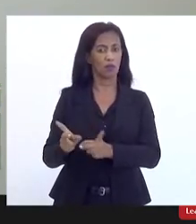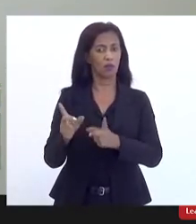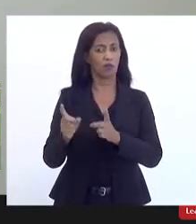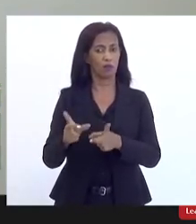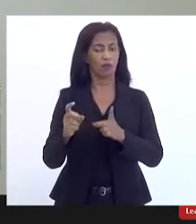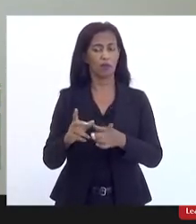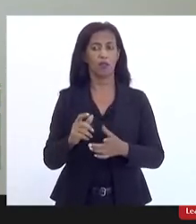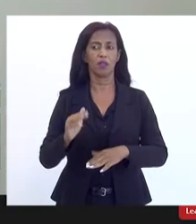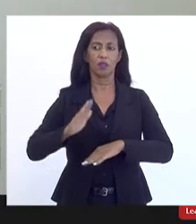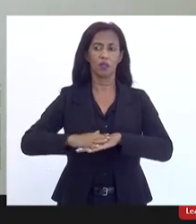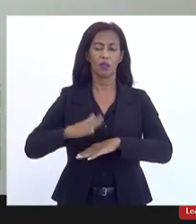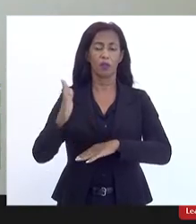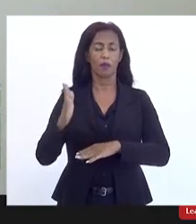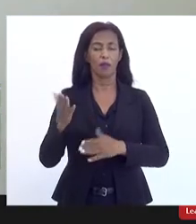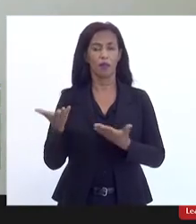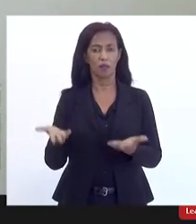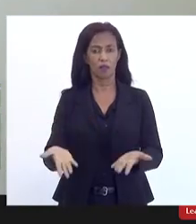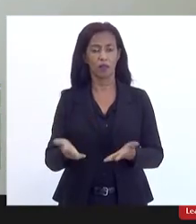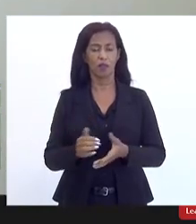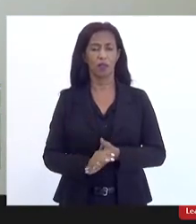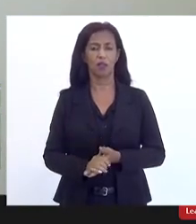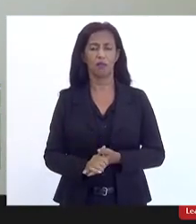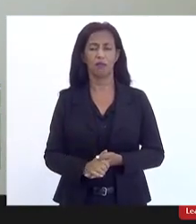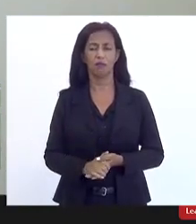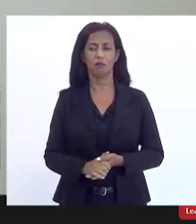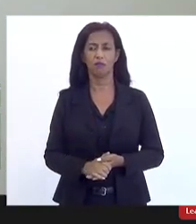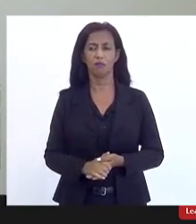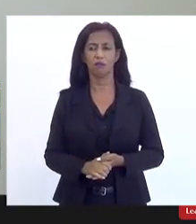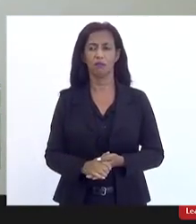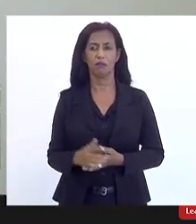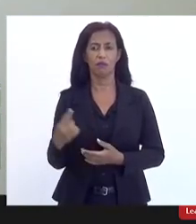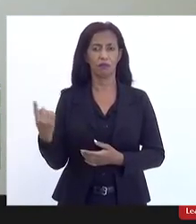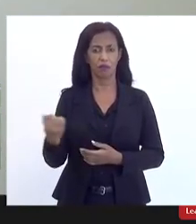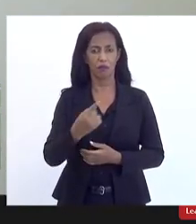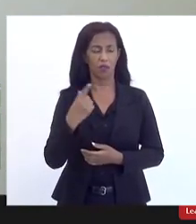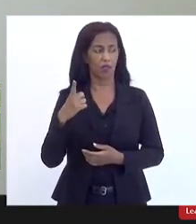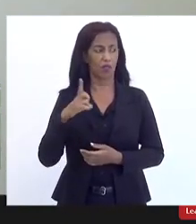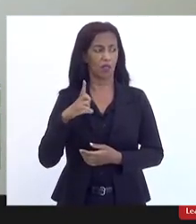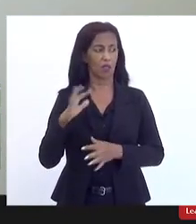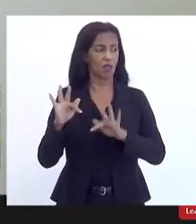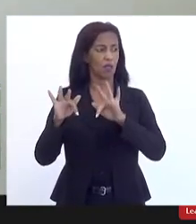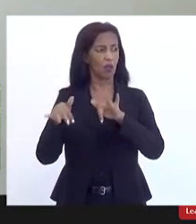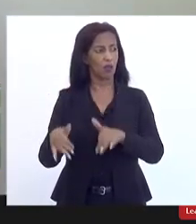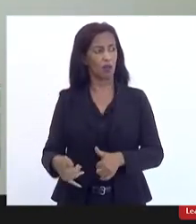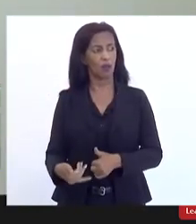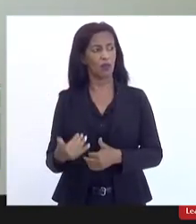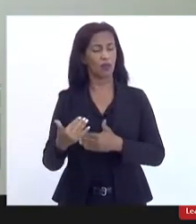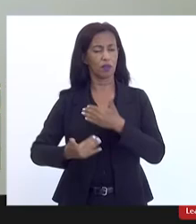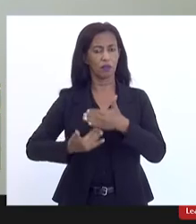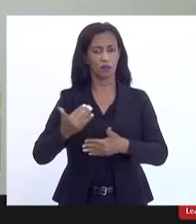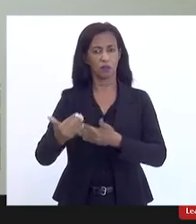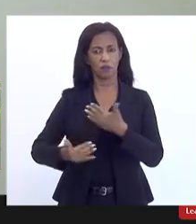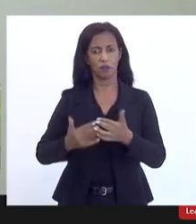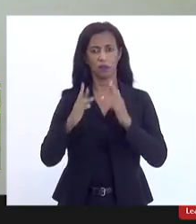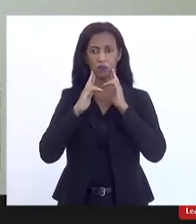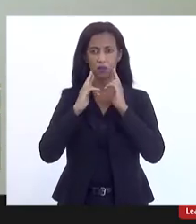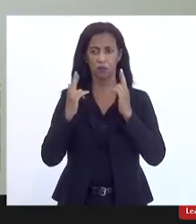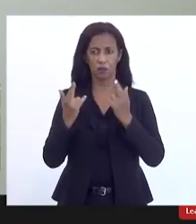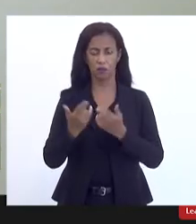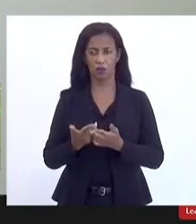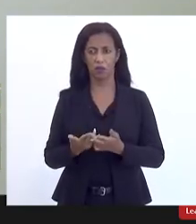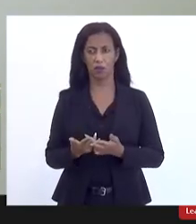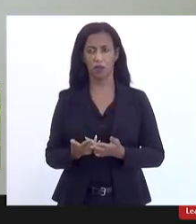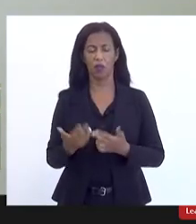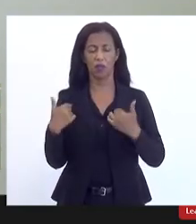sejam mais ainda enfatizadas e a gente tenha ao final desses processos de audiência eu